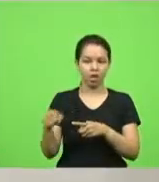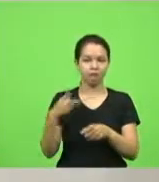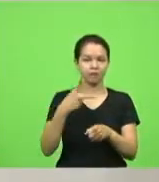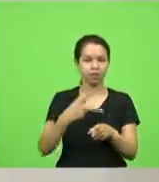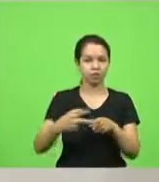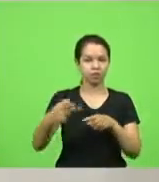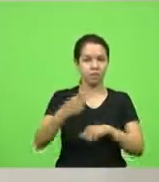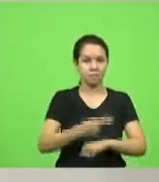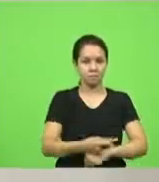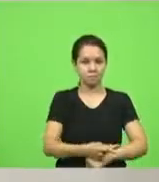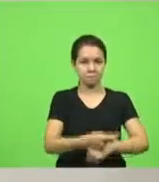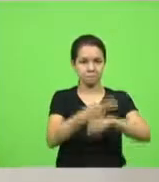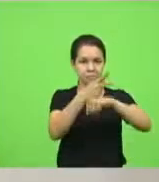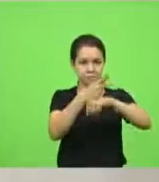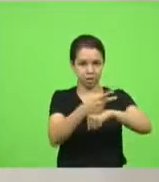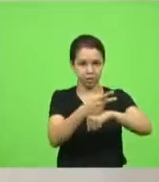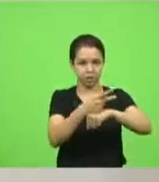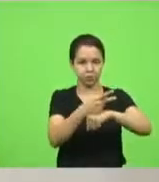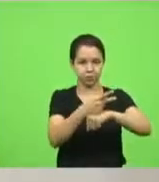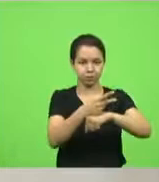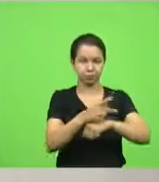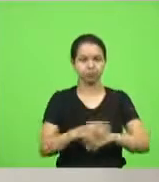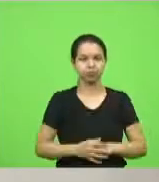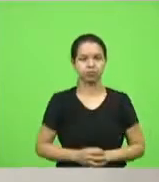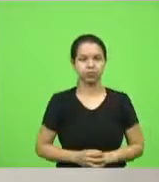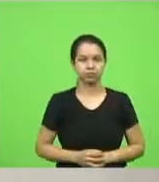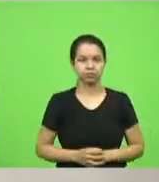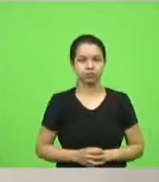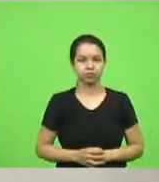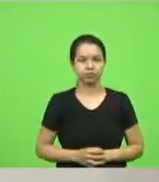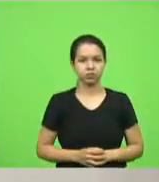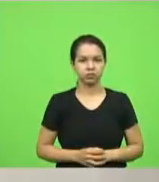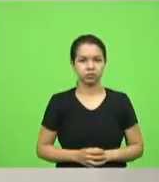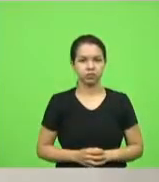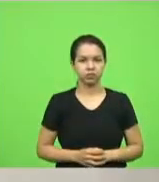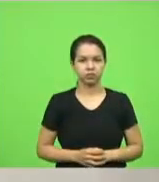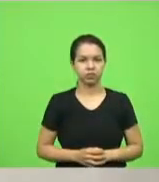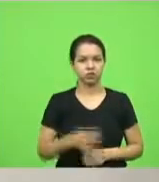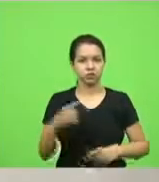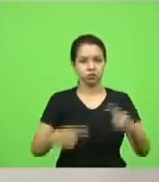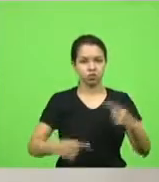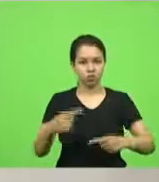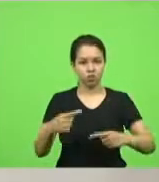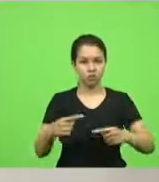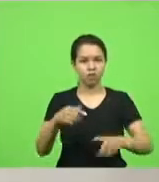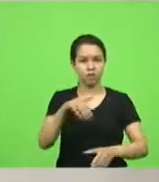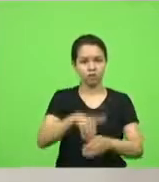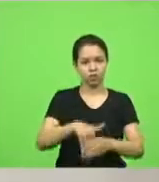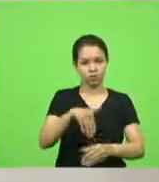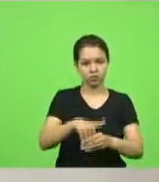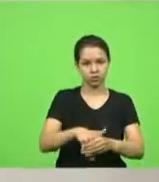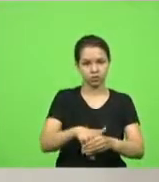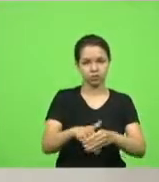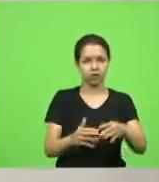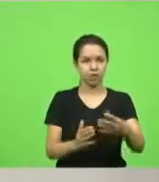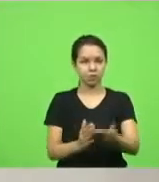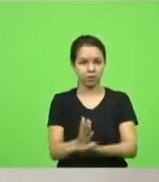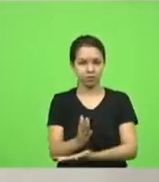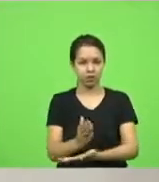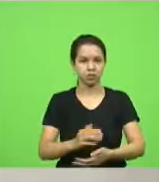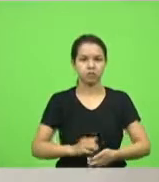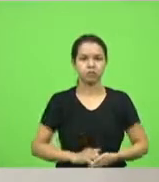Great Place to Work. Em discussão. Em votação. Aprovado.